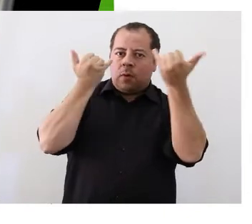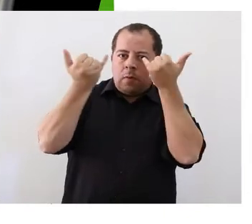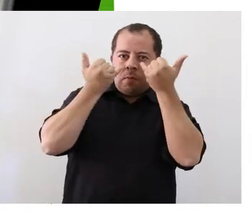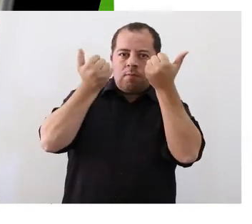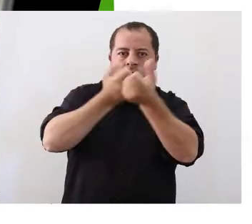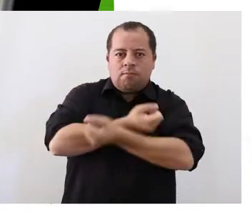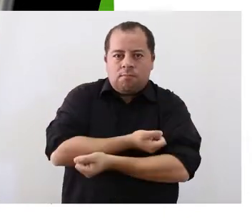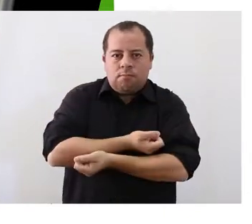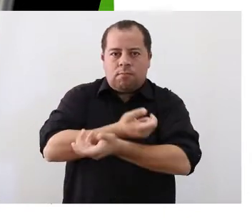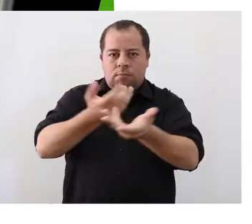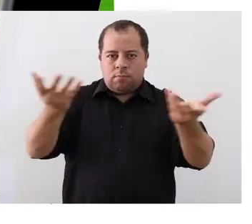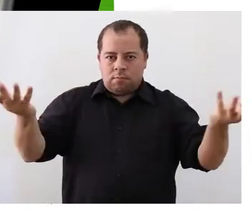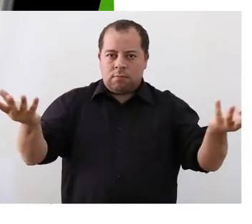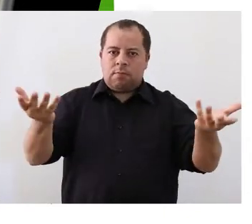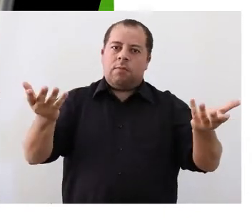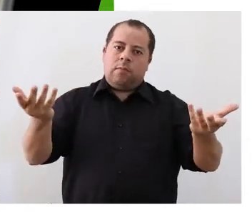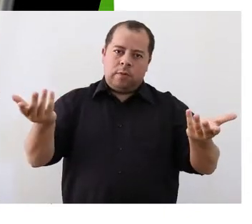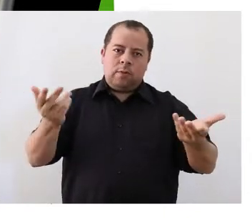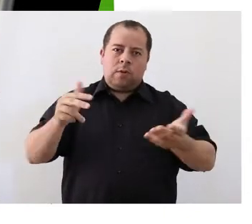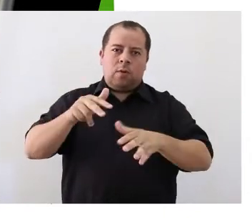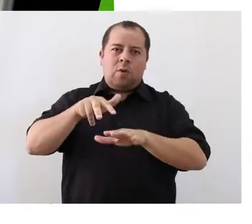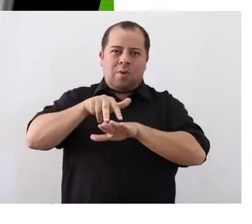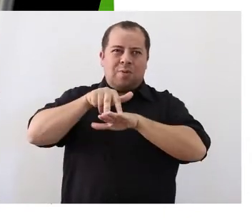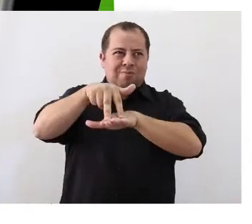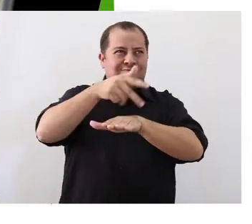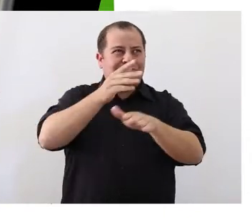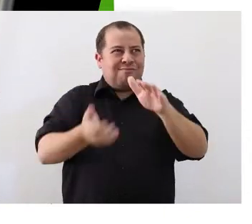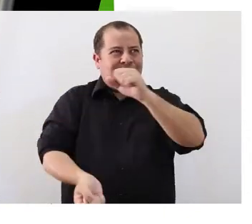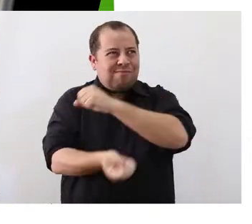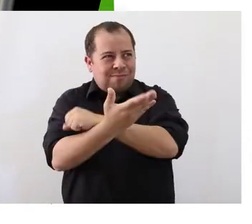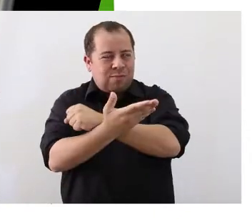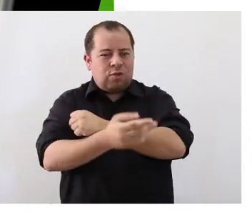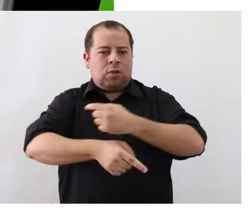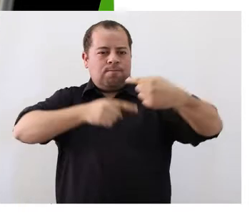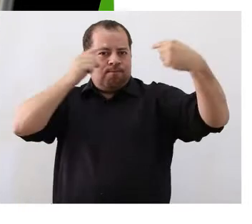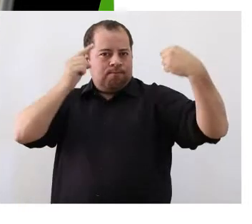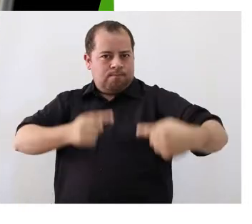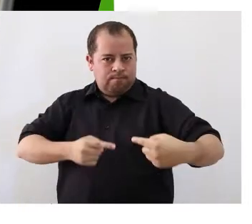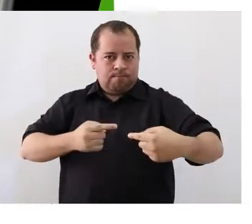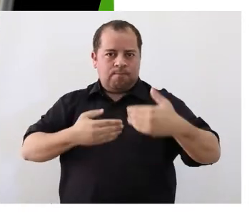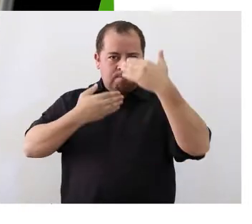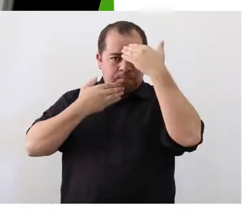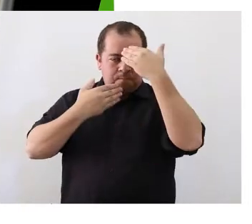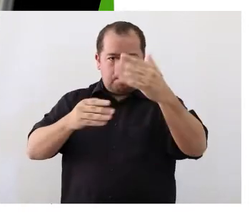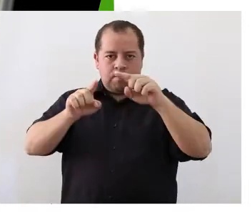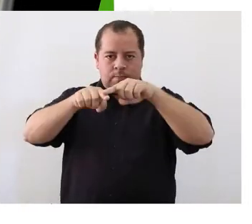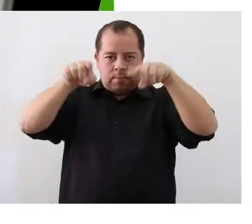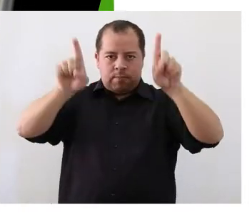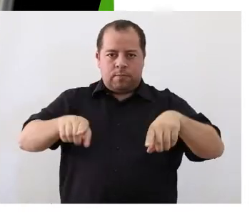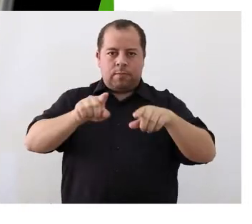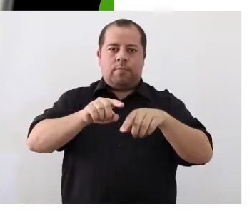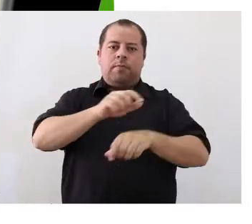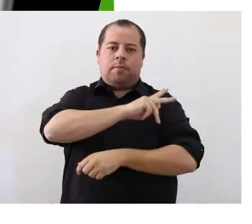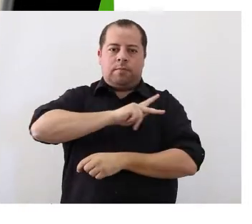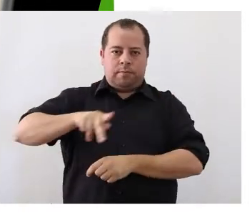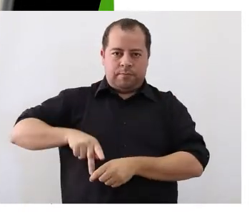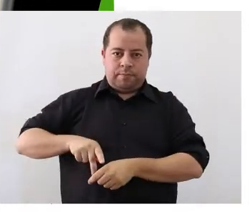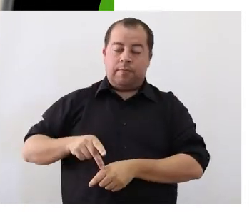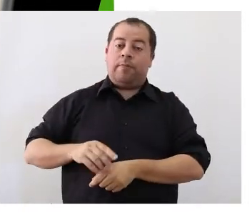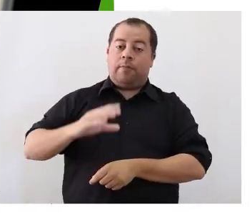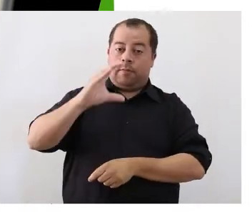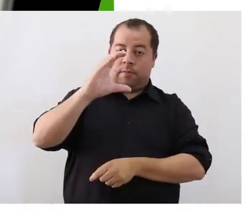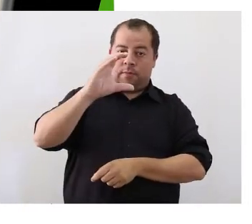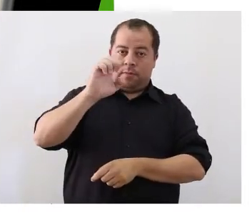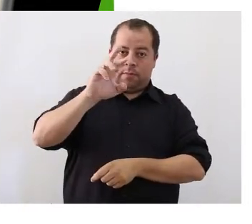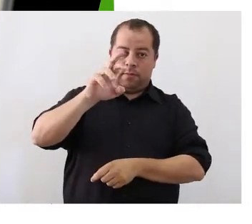informação para a população e também ser a última linha de frente contra a corrupção neste país. Parabenizando pelo dia, servidor público. Meu nome é César